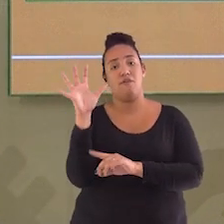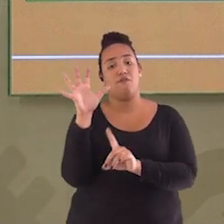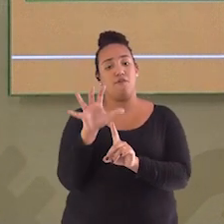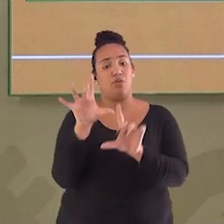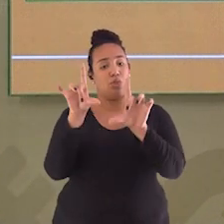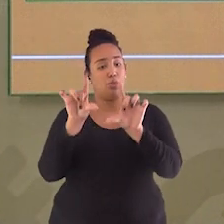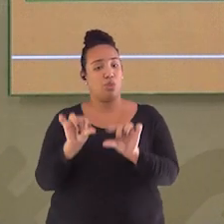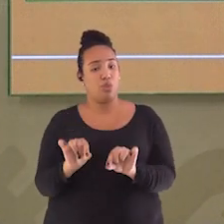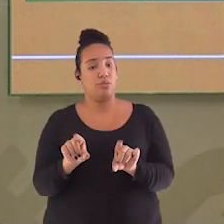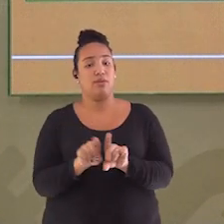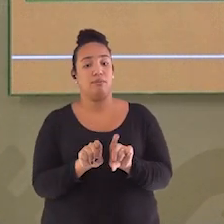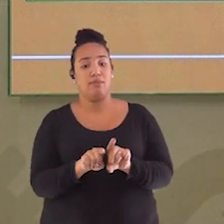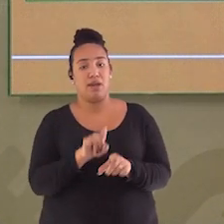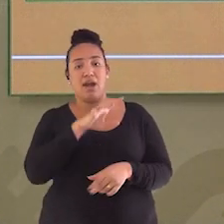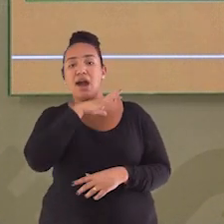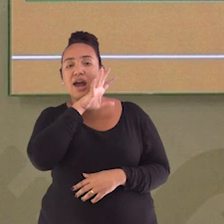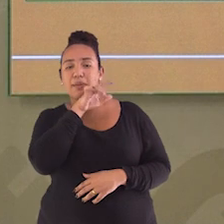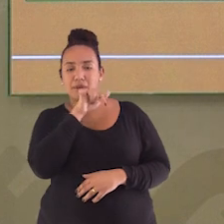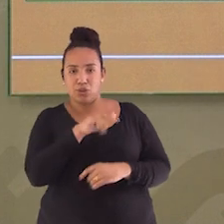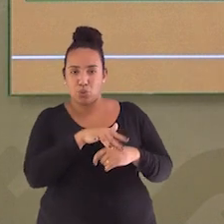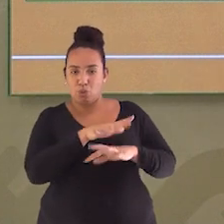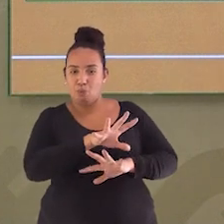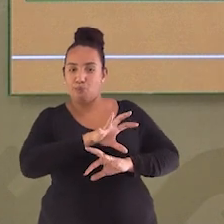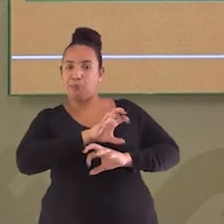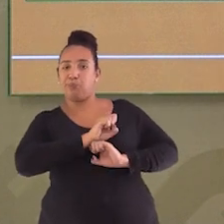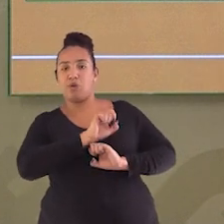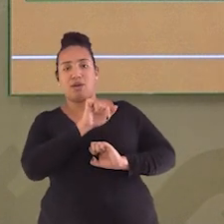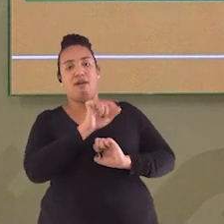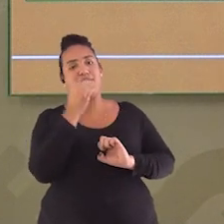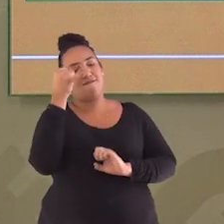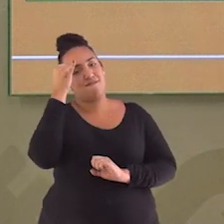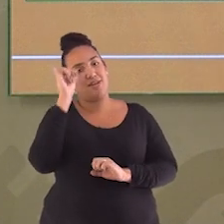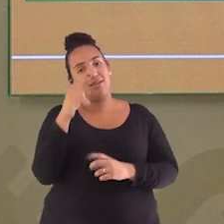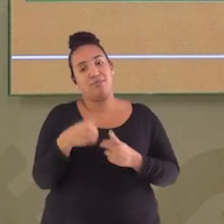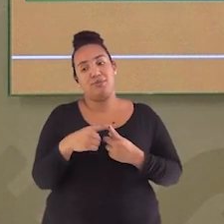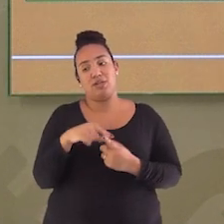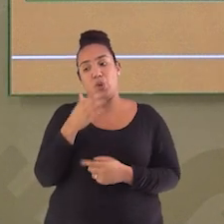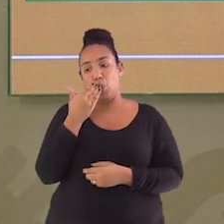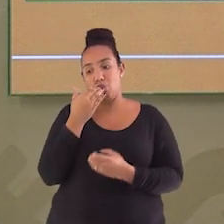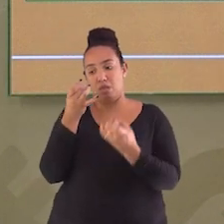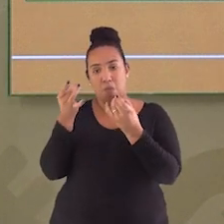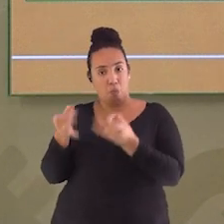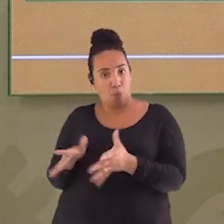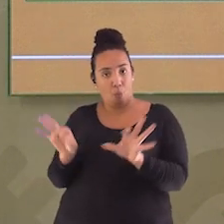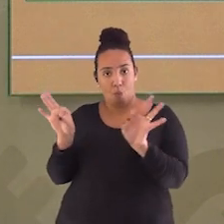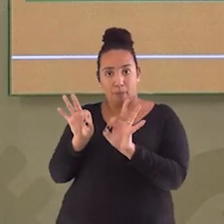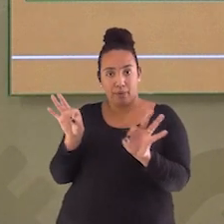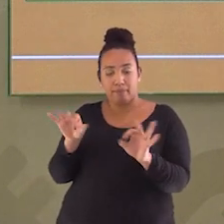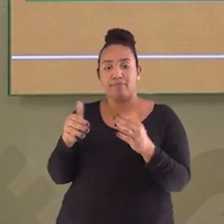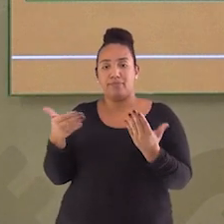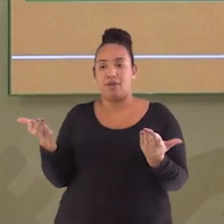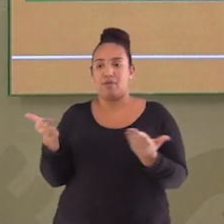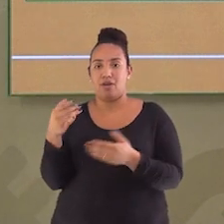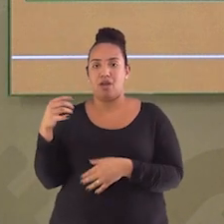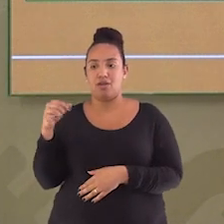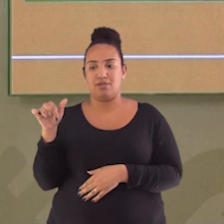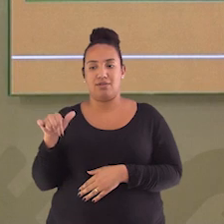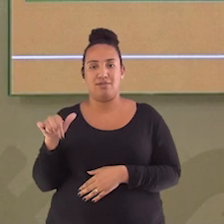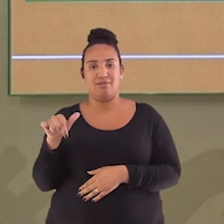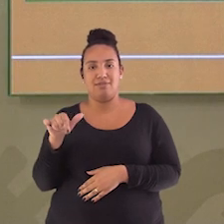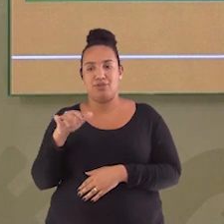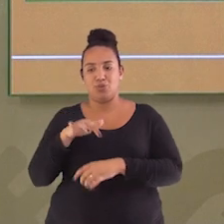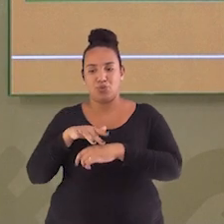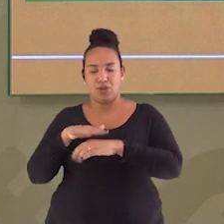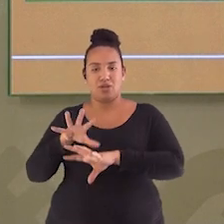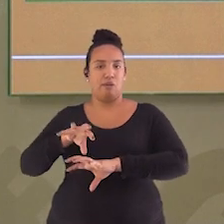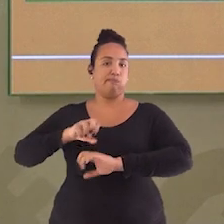doenças, né? Porque a gente envia menos comida para os lixões, então, consequentemente, você tem menos restos para alimentar